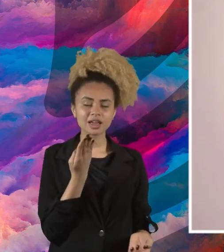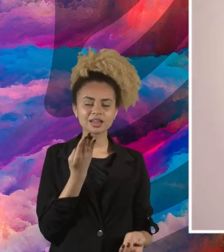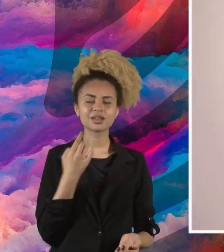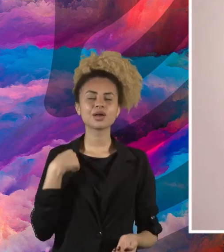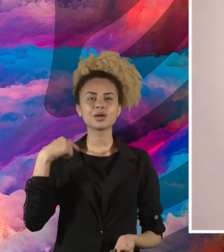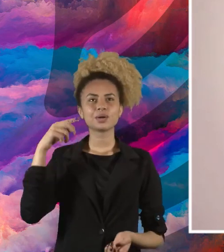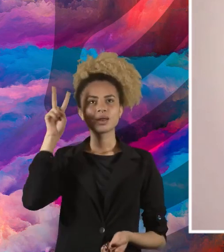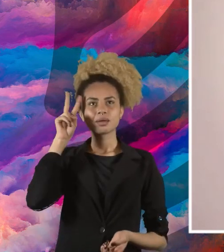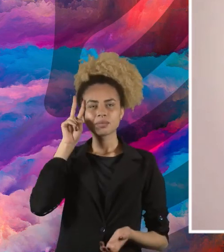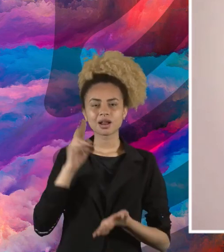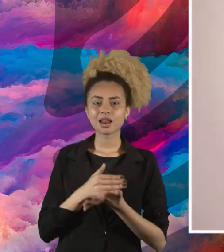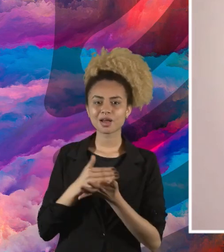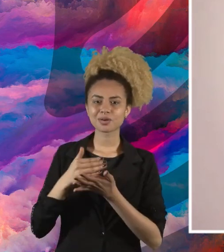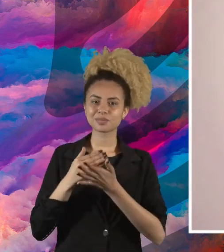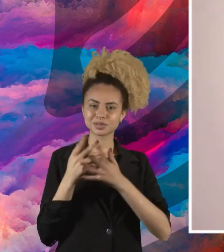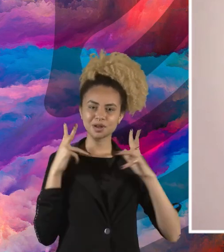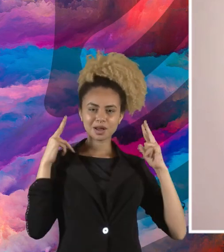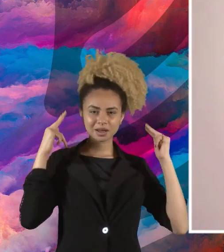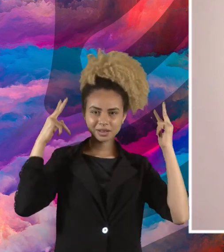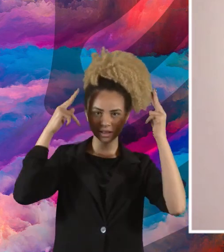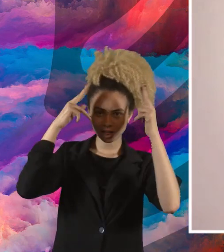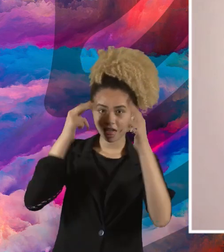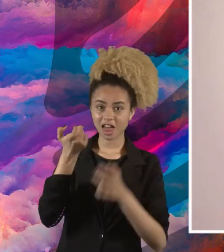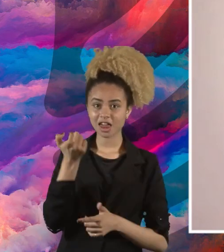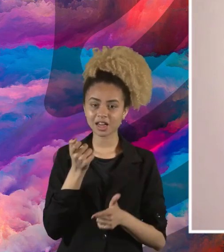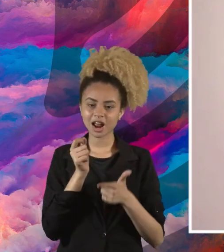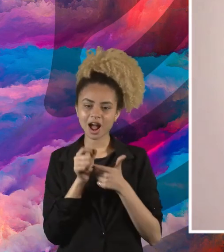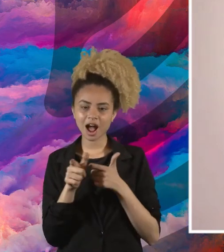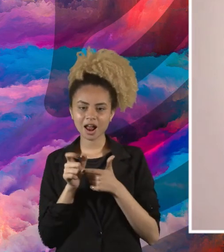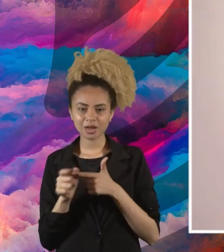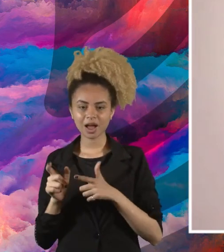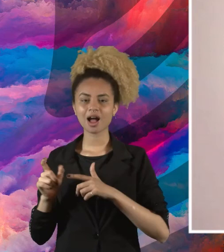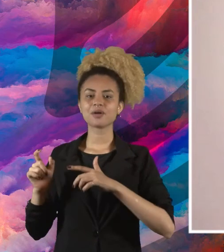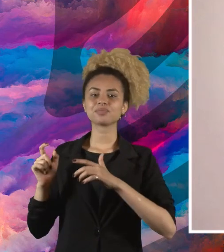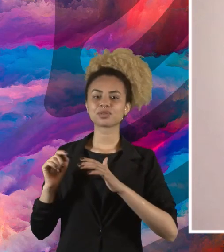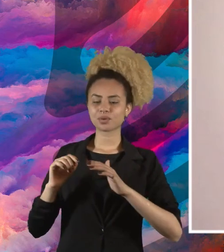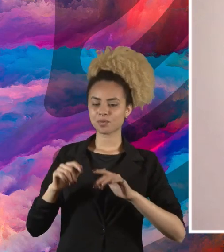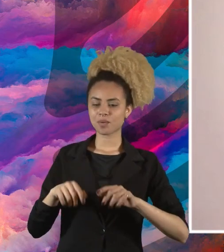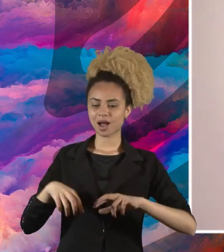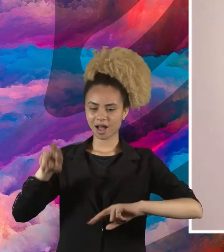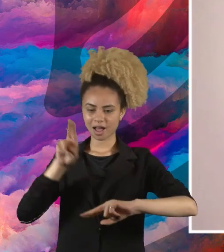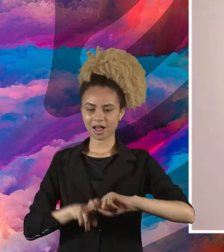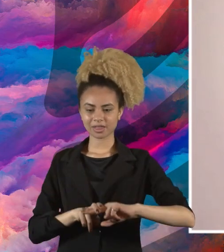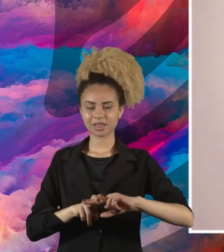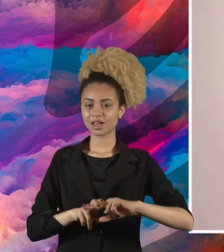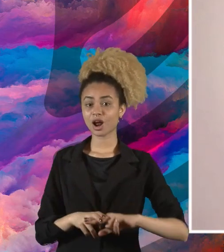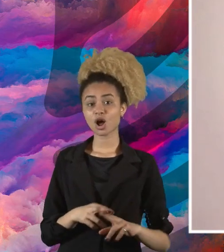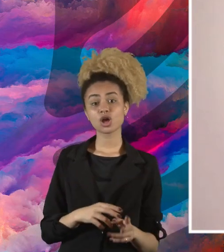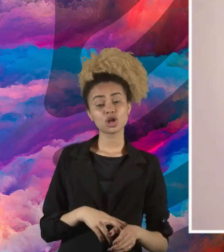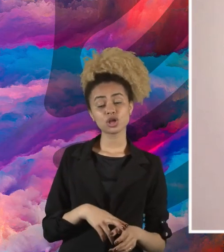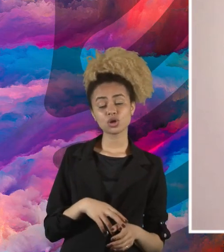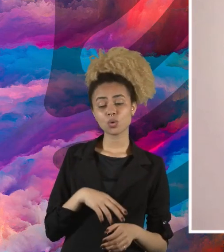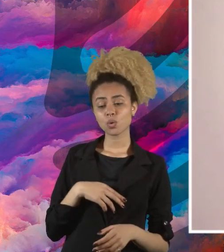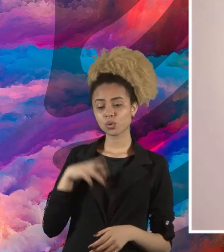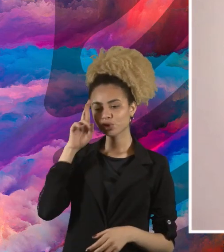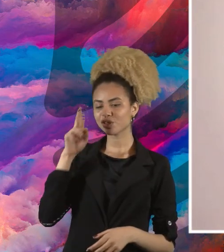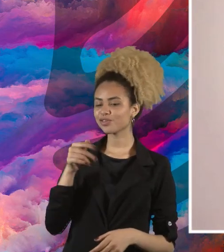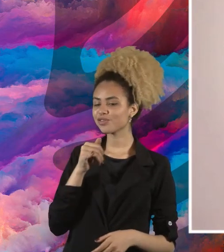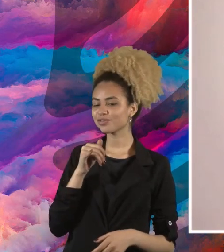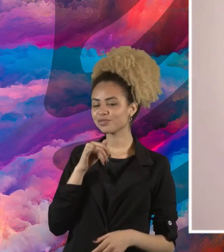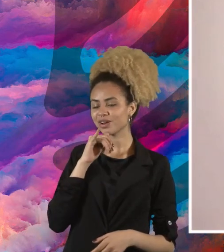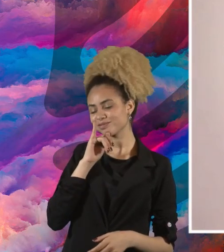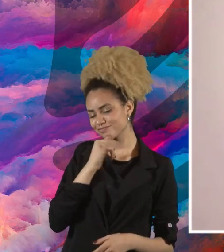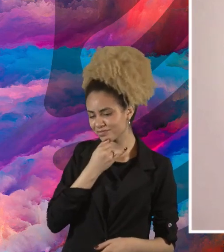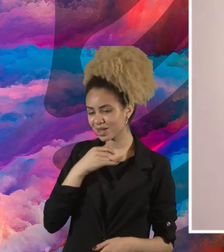ainda iniciou na carreira de cabeleireira, ela queria alugar uma cadeira de cabeleireira e o dono falou, infelizmente eu não posso alugar para você porque você é